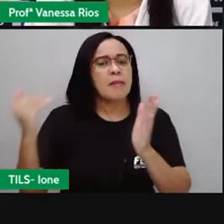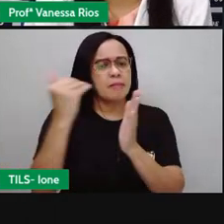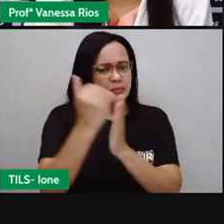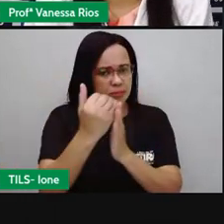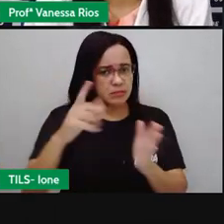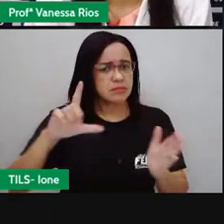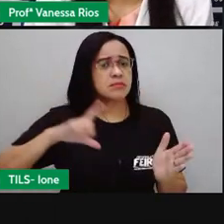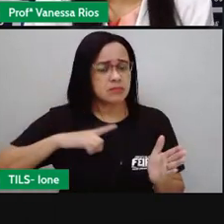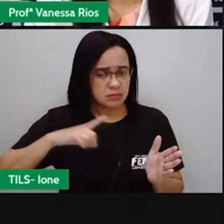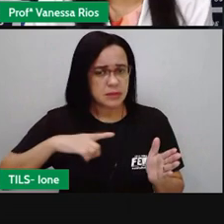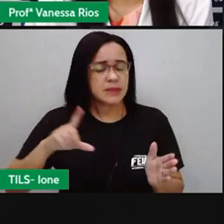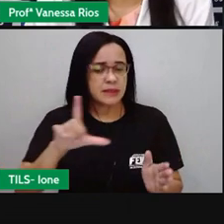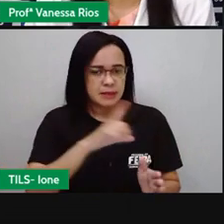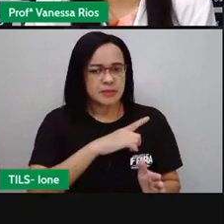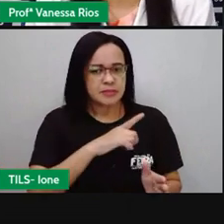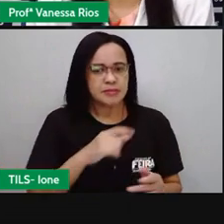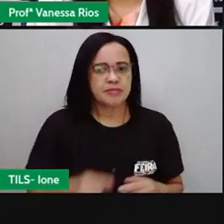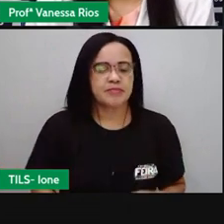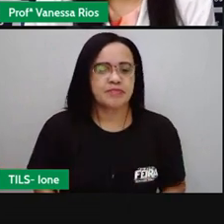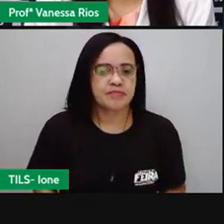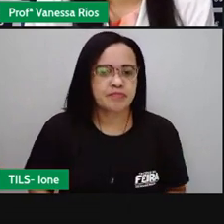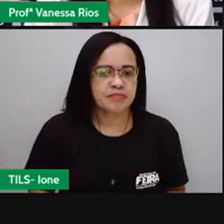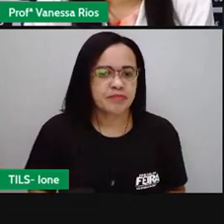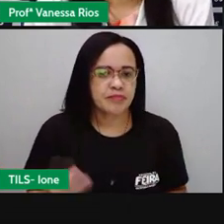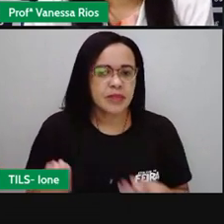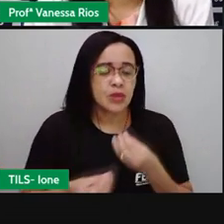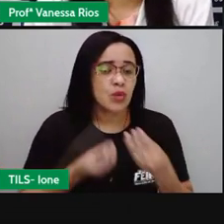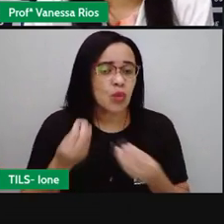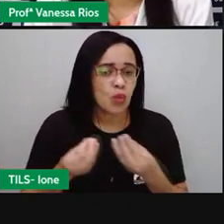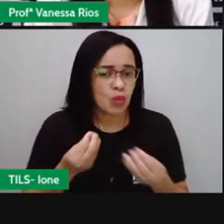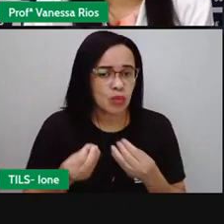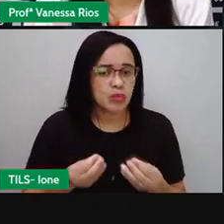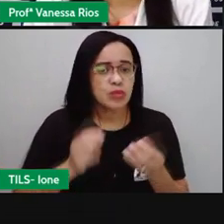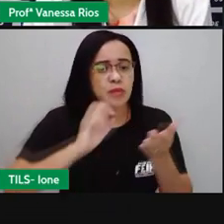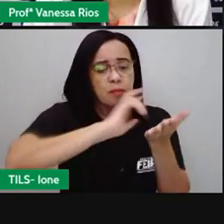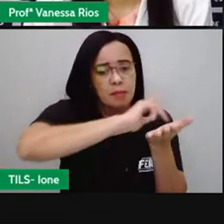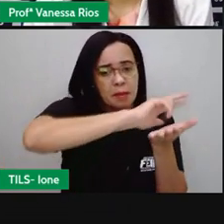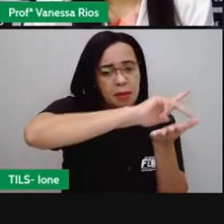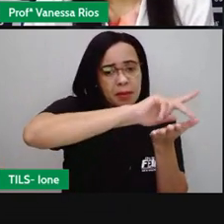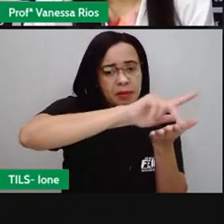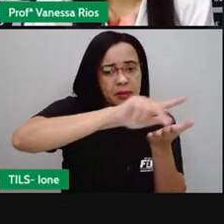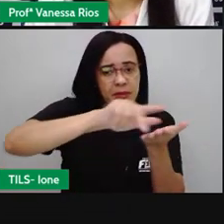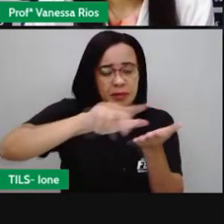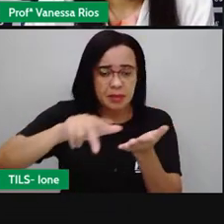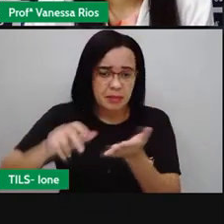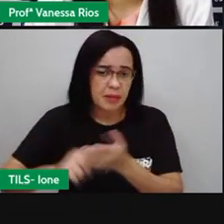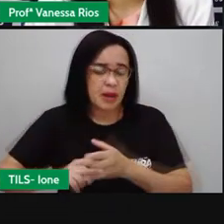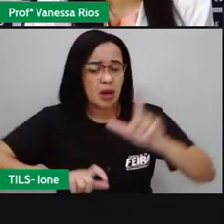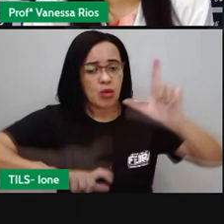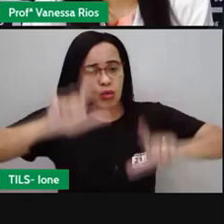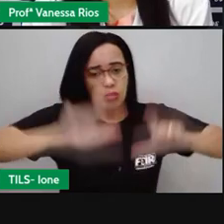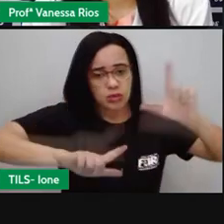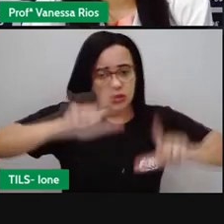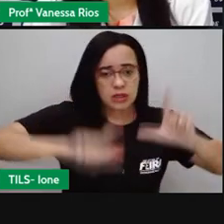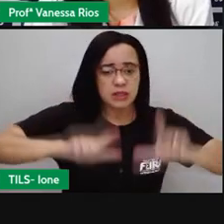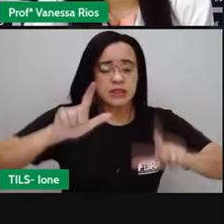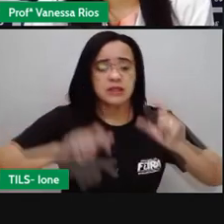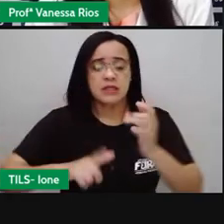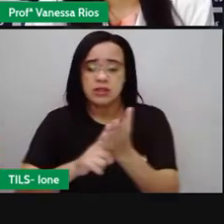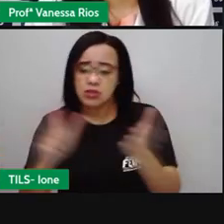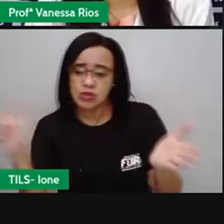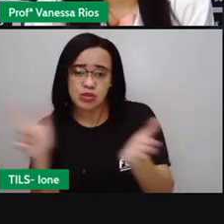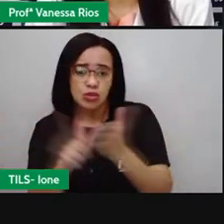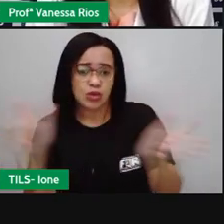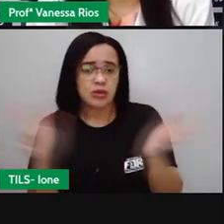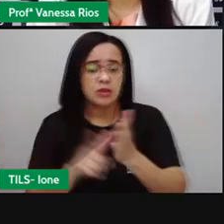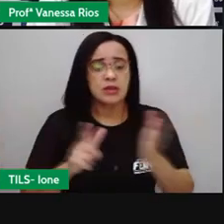crônicas também, presentes aí em diversos meios de comunicação, também nos livros, né, existem livros